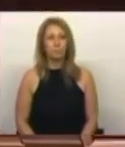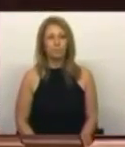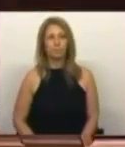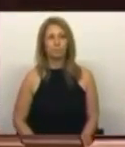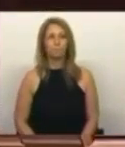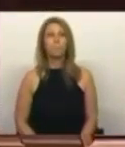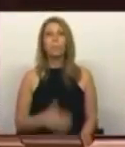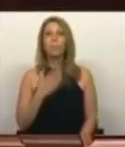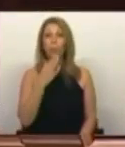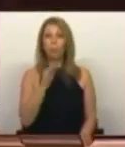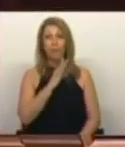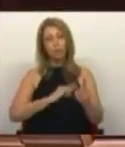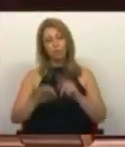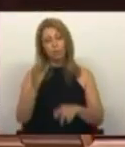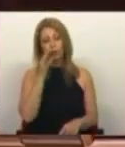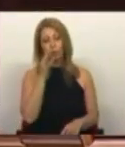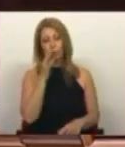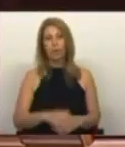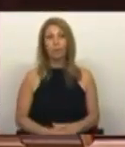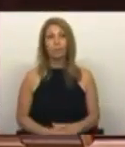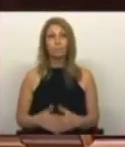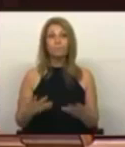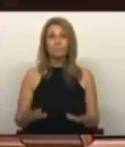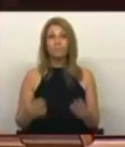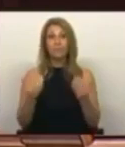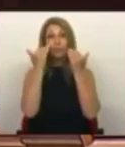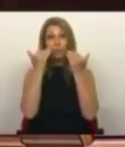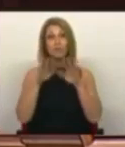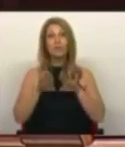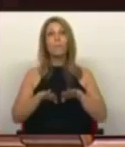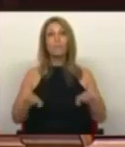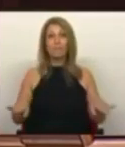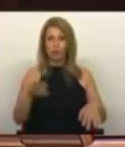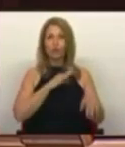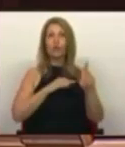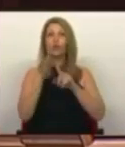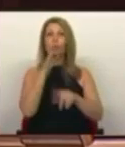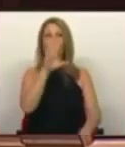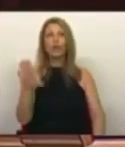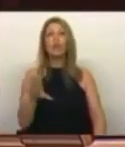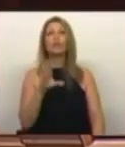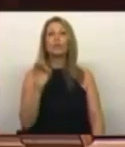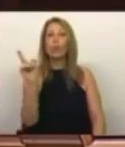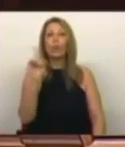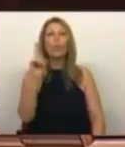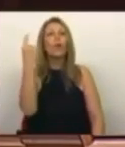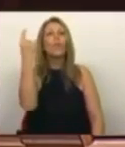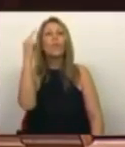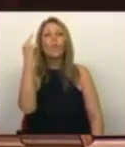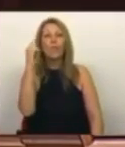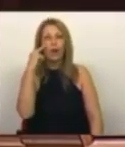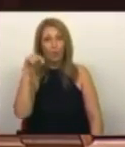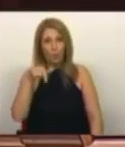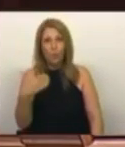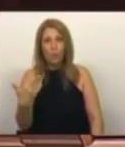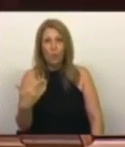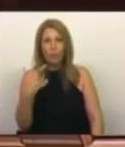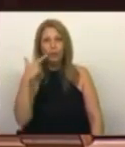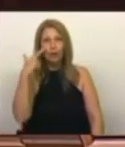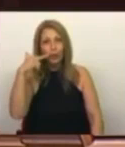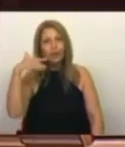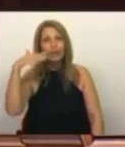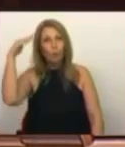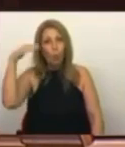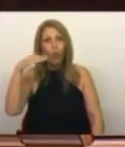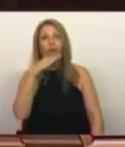Muito obrigado, Sr. Deputado. Chegou, entretanto, a informação à mesa de que o Sr. Deputado João Petrinho Figueiredo não é o único aniversariante. Também as Sras.